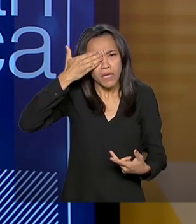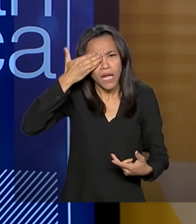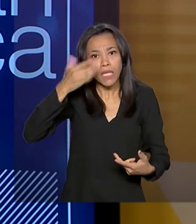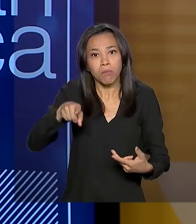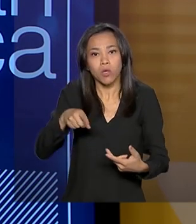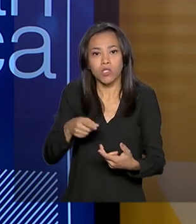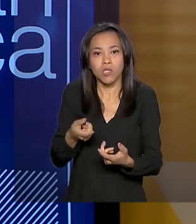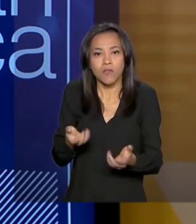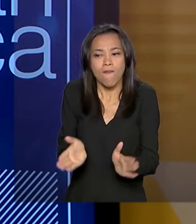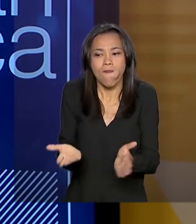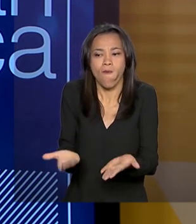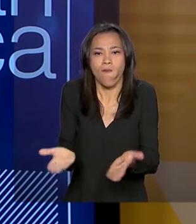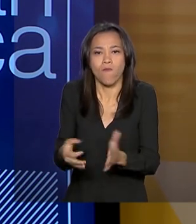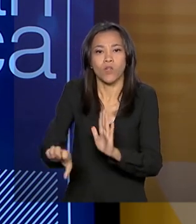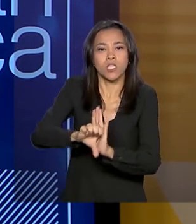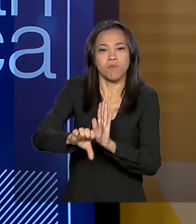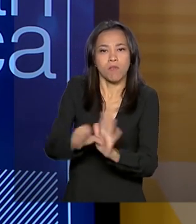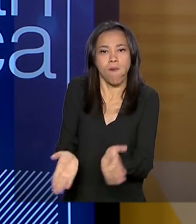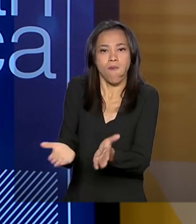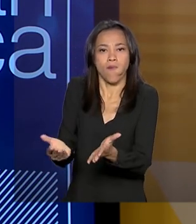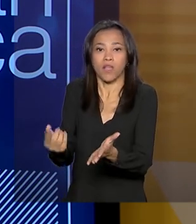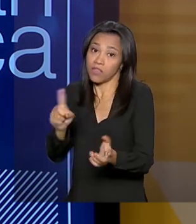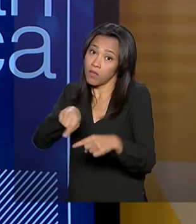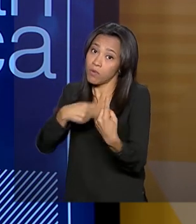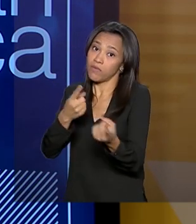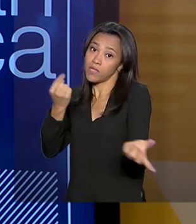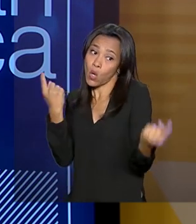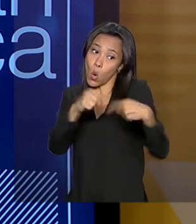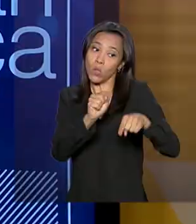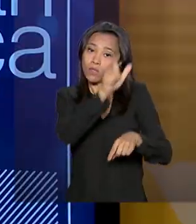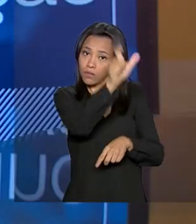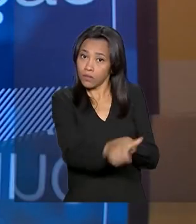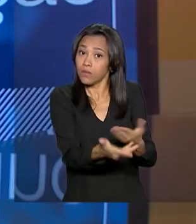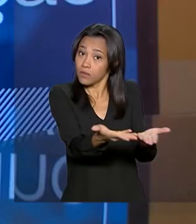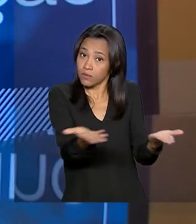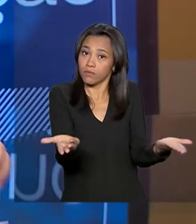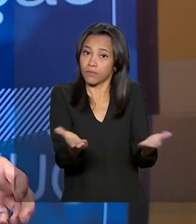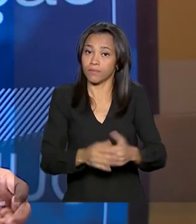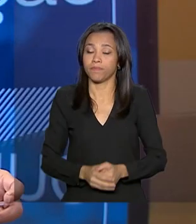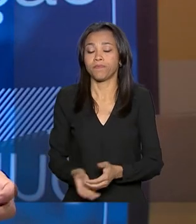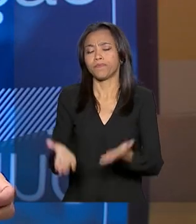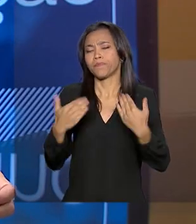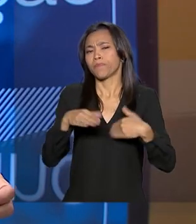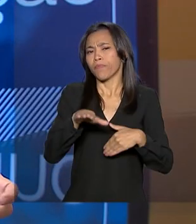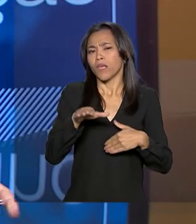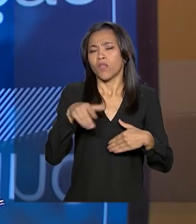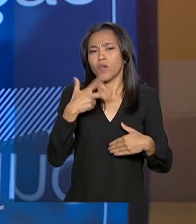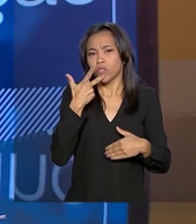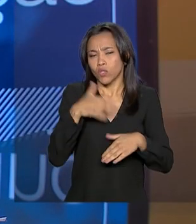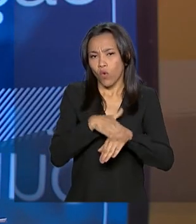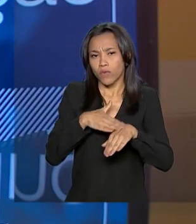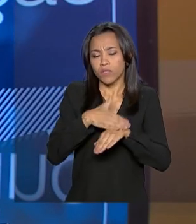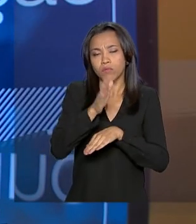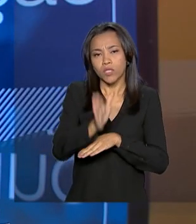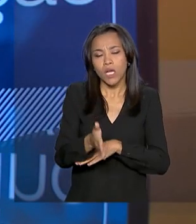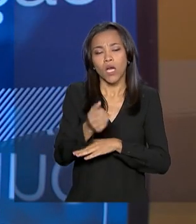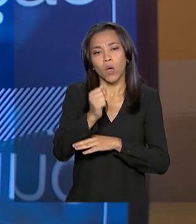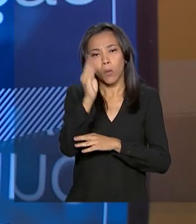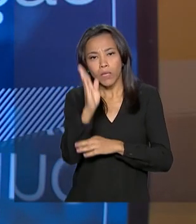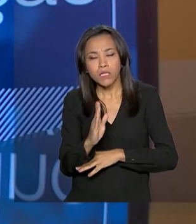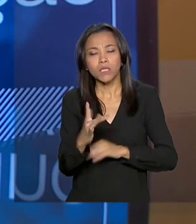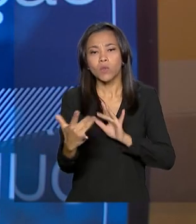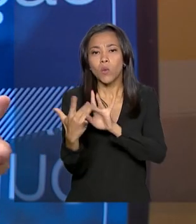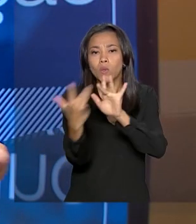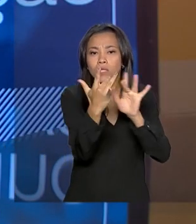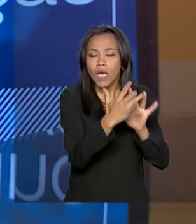que depois vai se voltar contra ele em outros delitos. Nós falamos no bloco anterior dessa relação do Brasil com outros países,